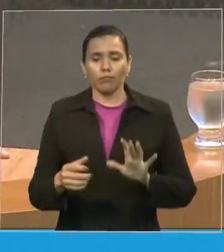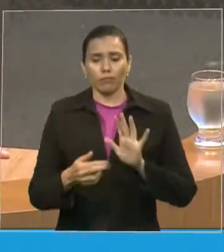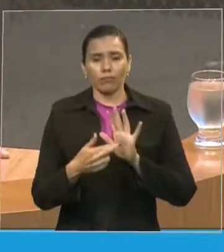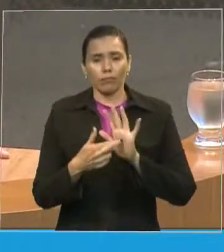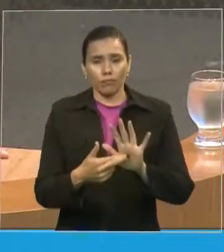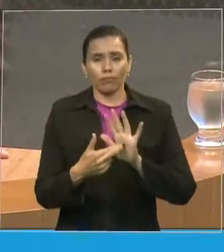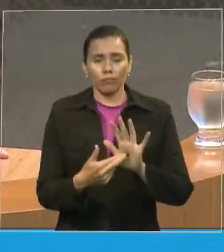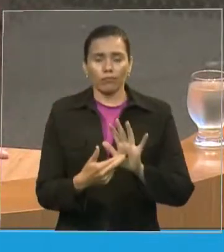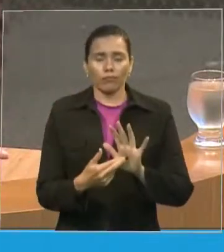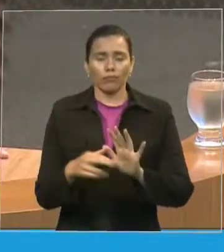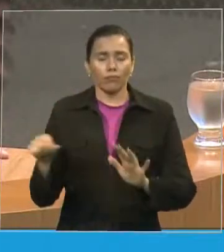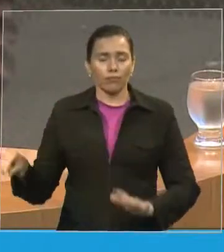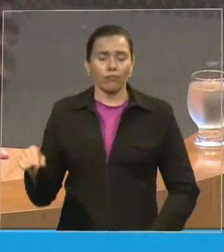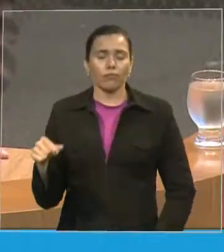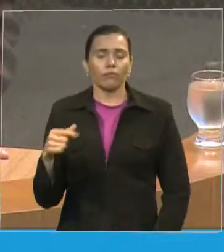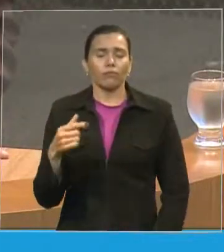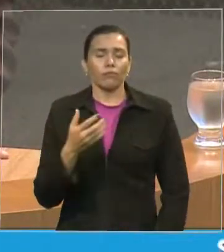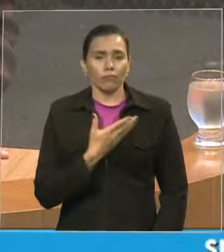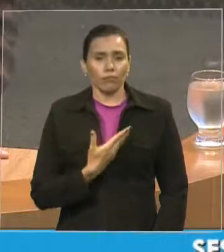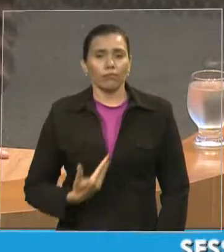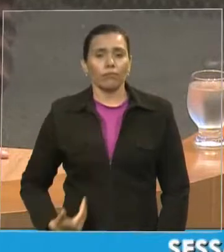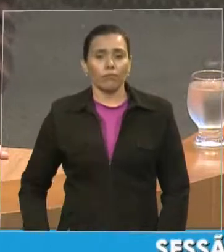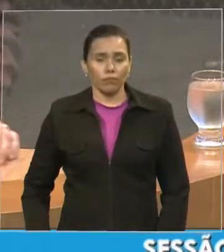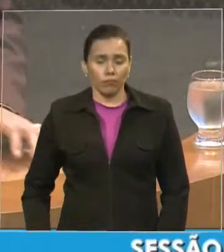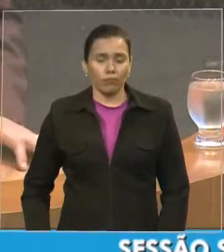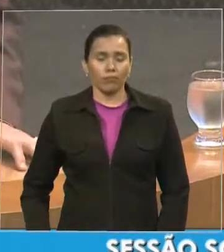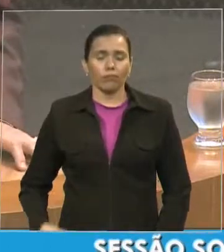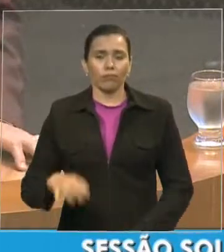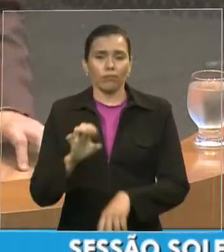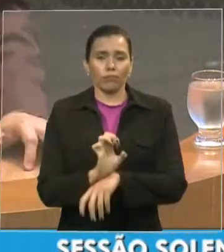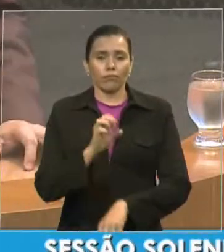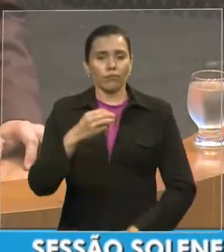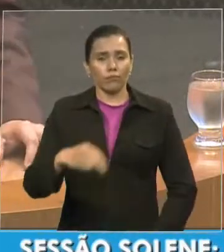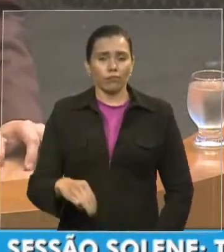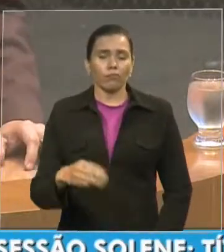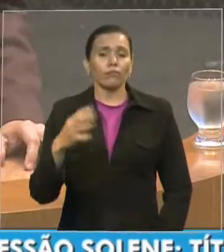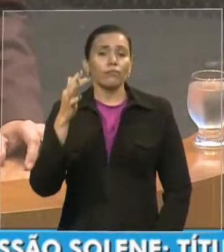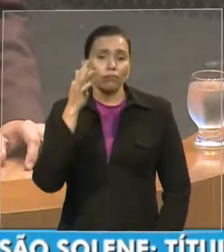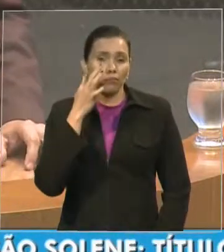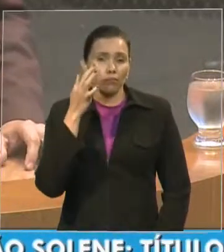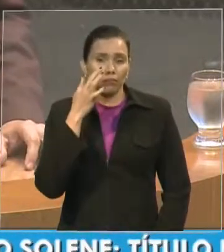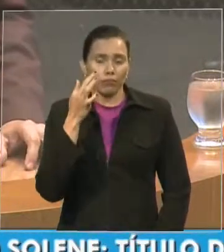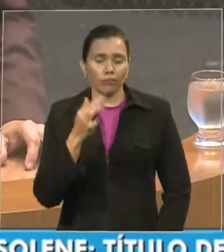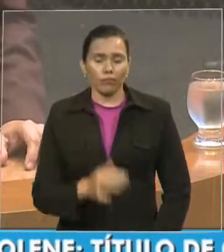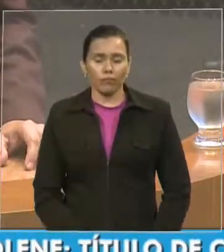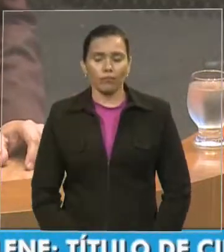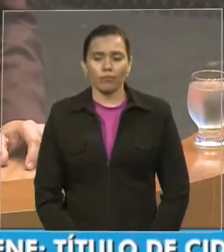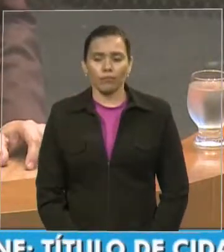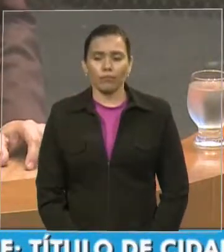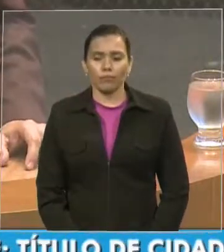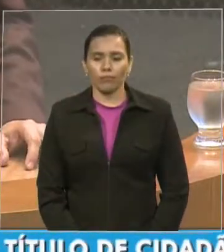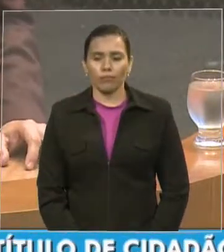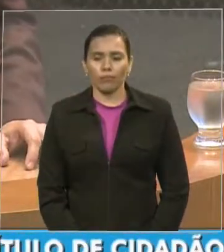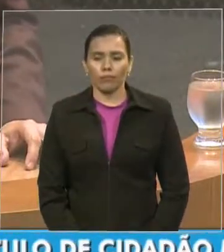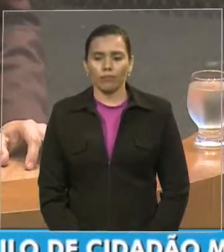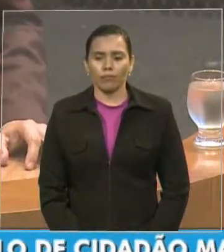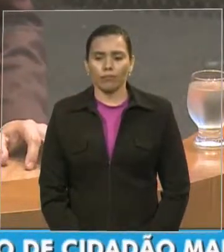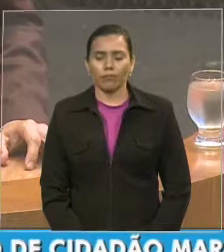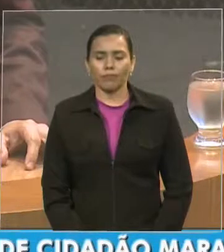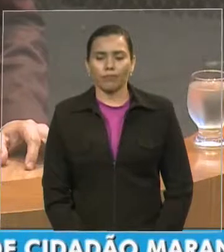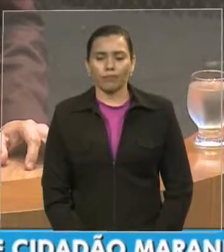excelentíssimo senhor Flávio Dino governador do estado do Maranhão que